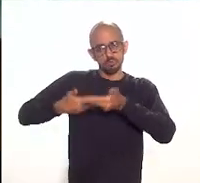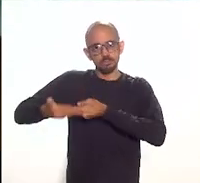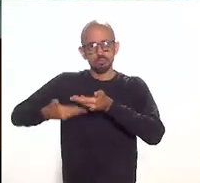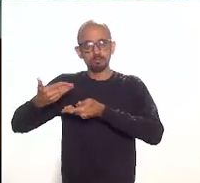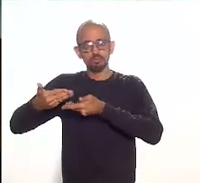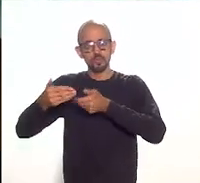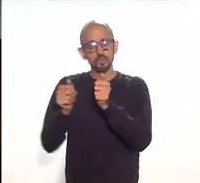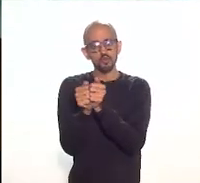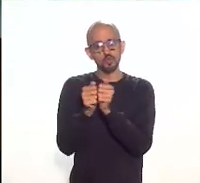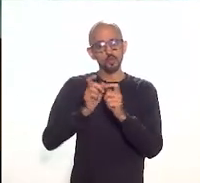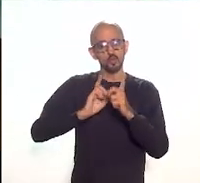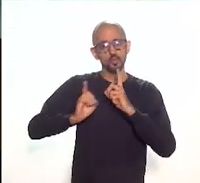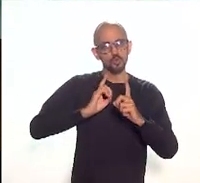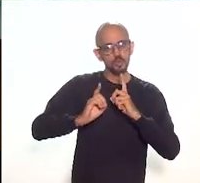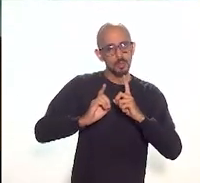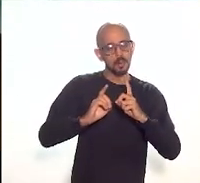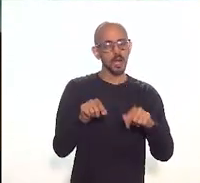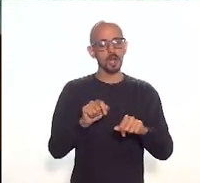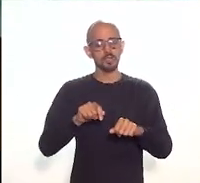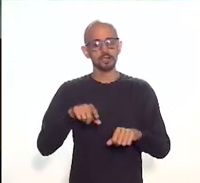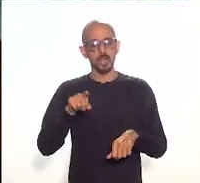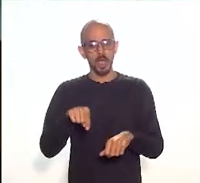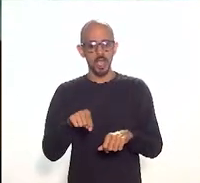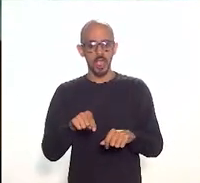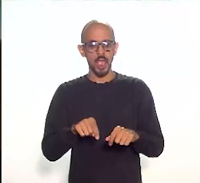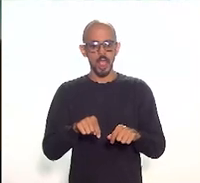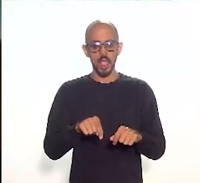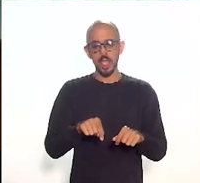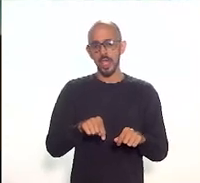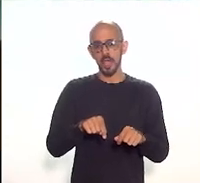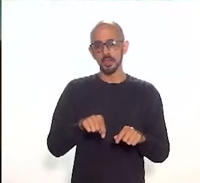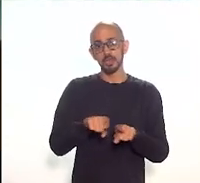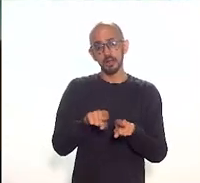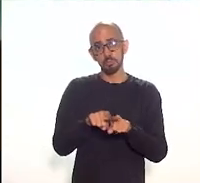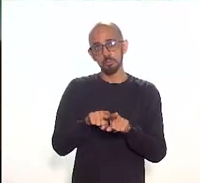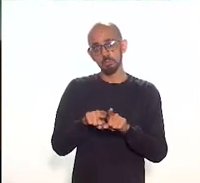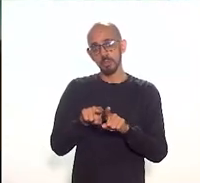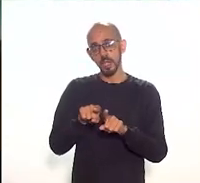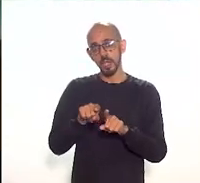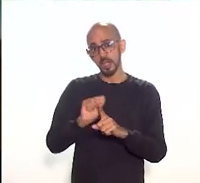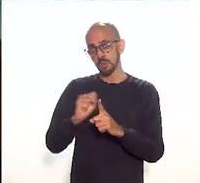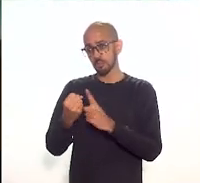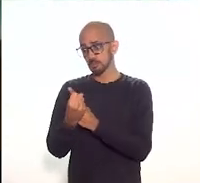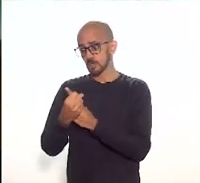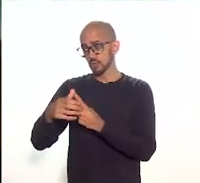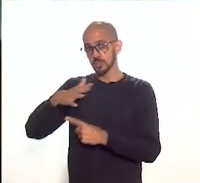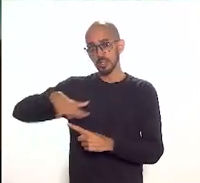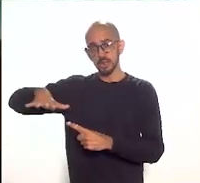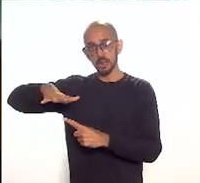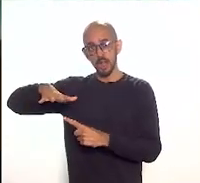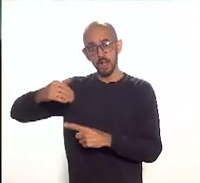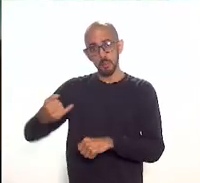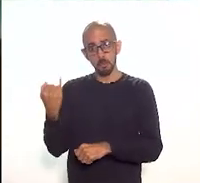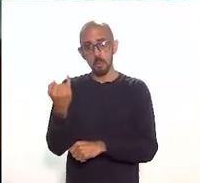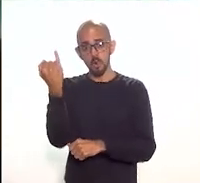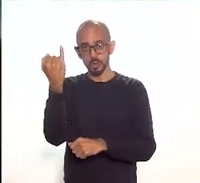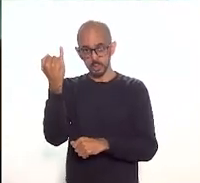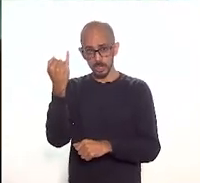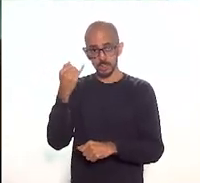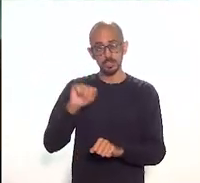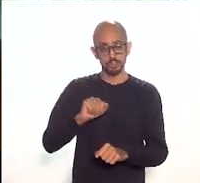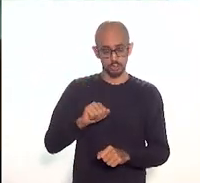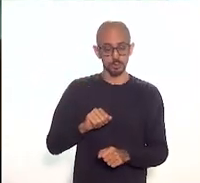público, são atores fundamentais para a gente fazer essa